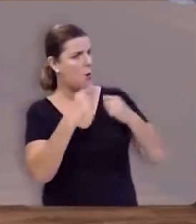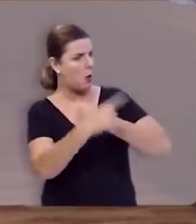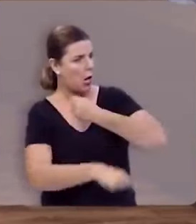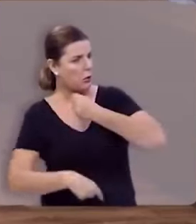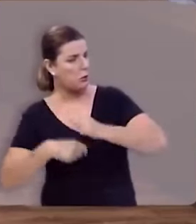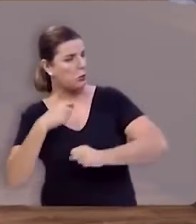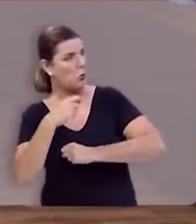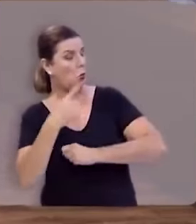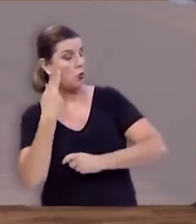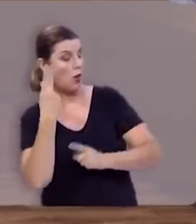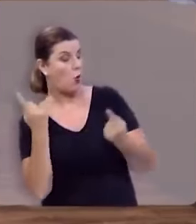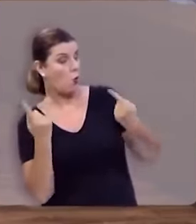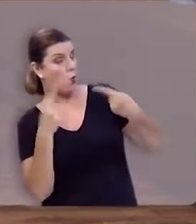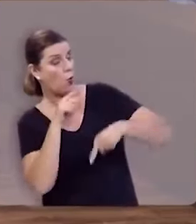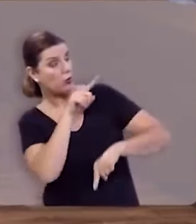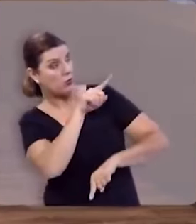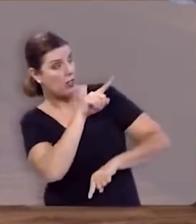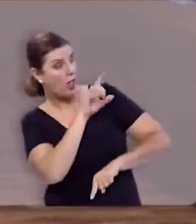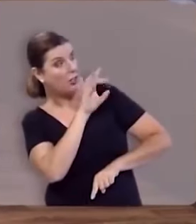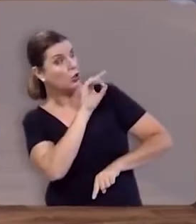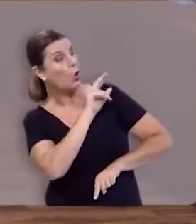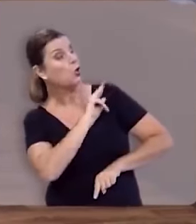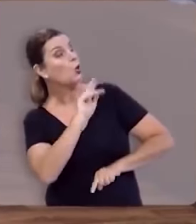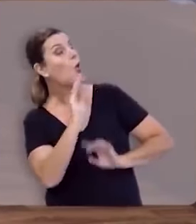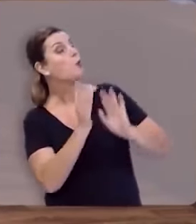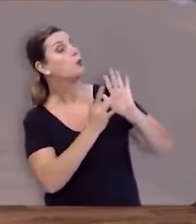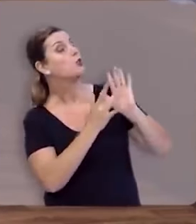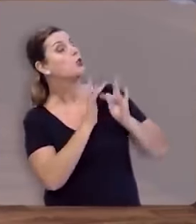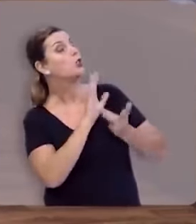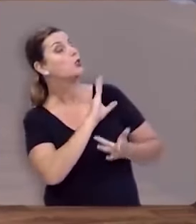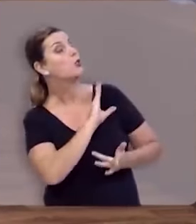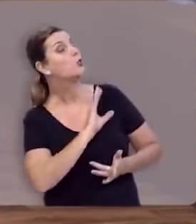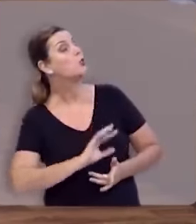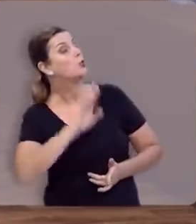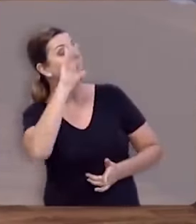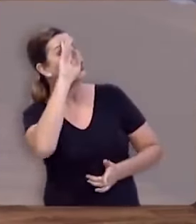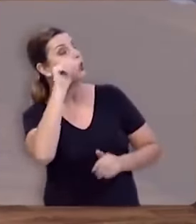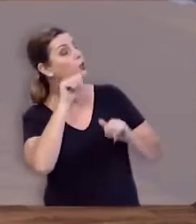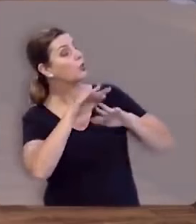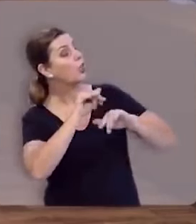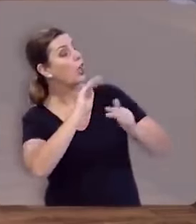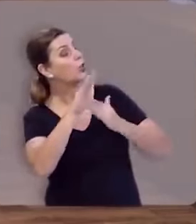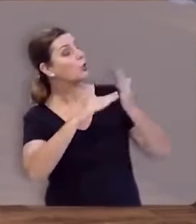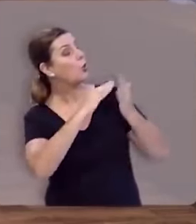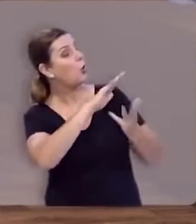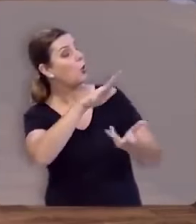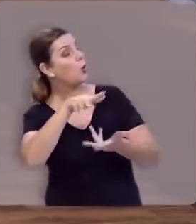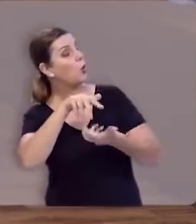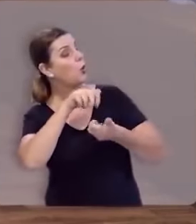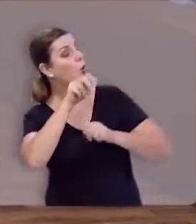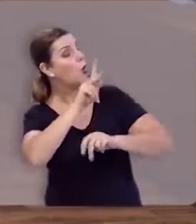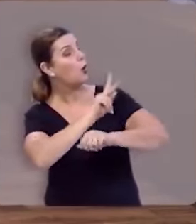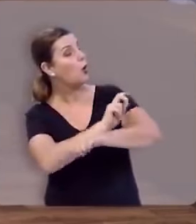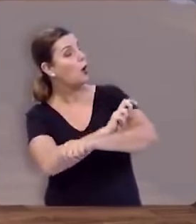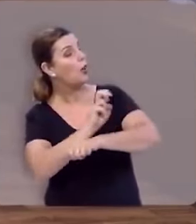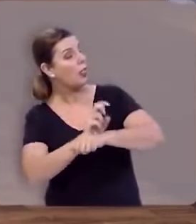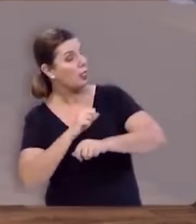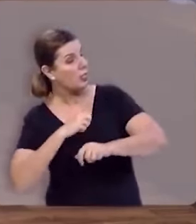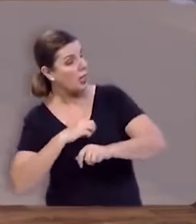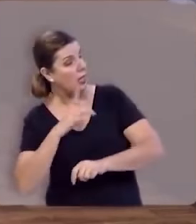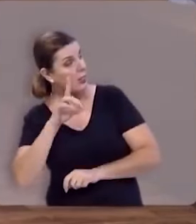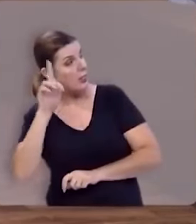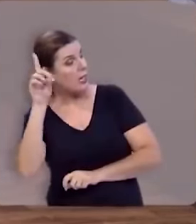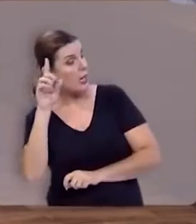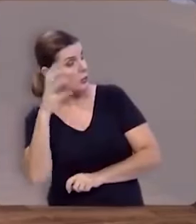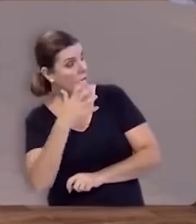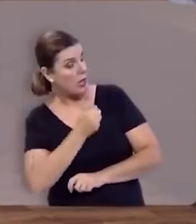lança mas eu vou contra ti em nome do senhor dos exércitos toda a terra de Israel saberá que há Deus em Israel e